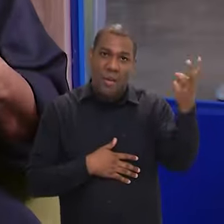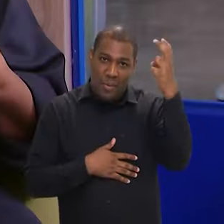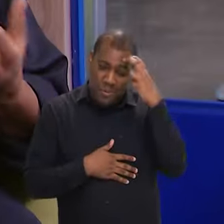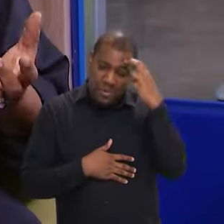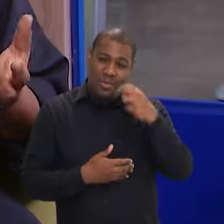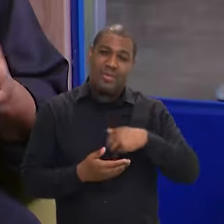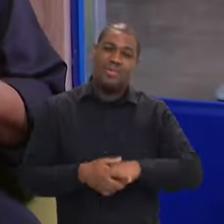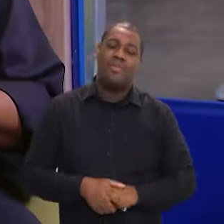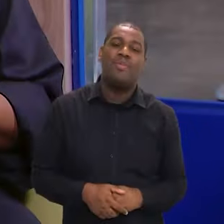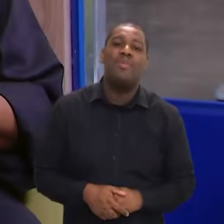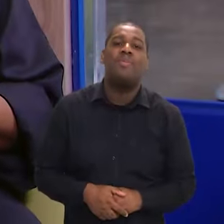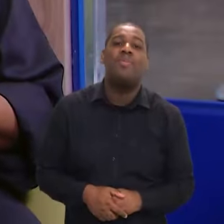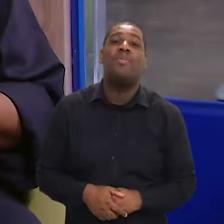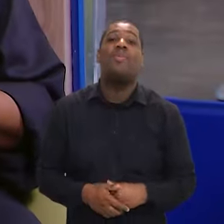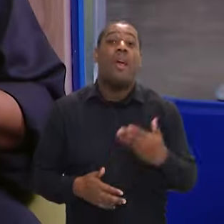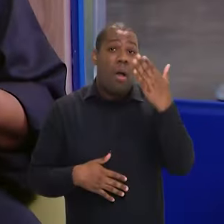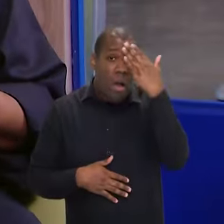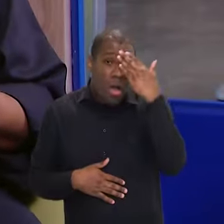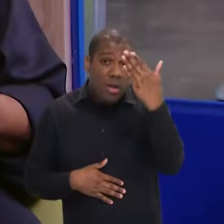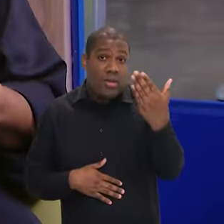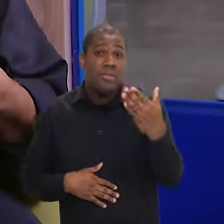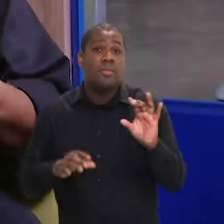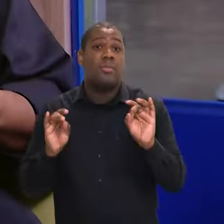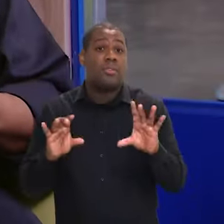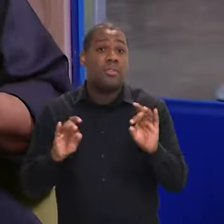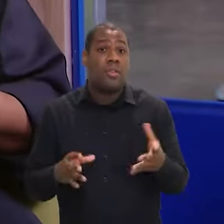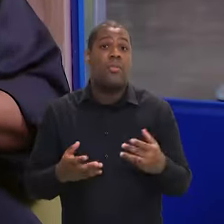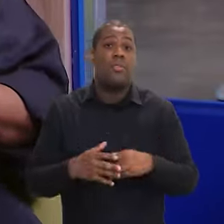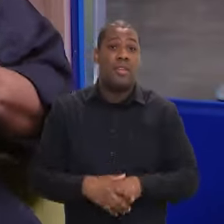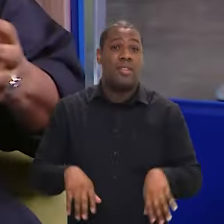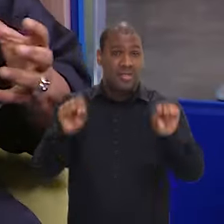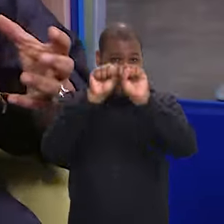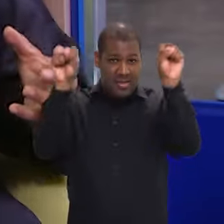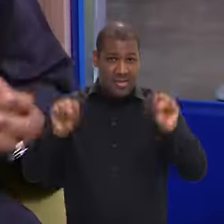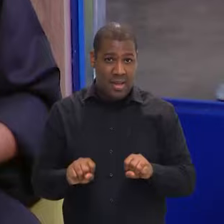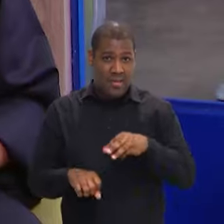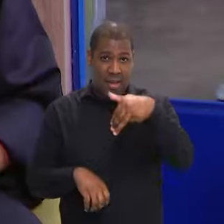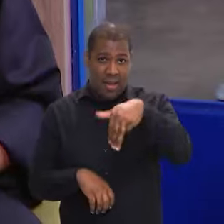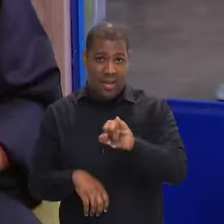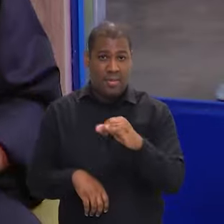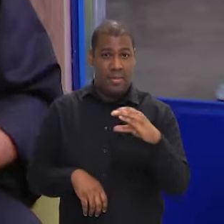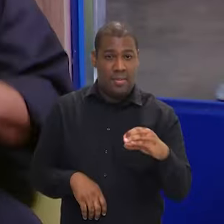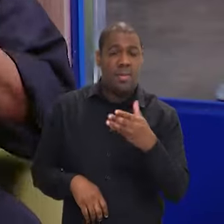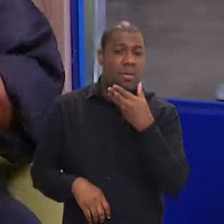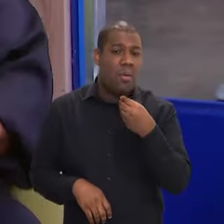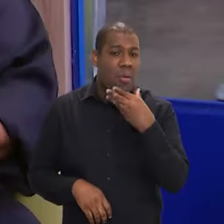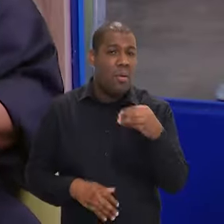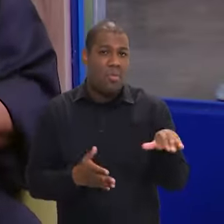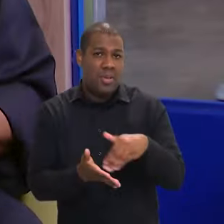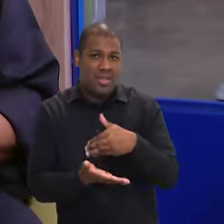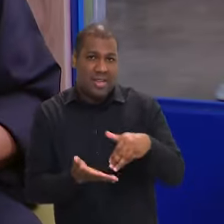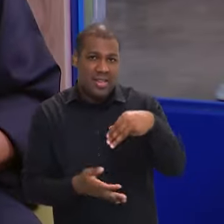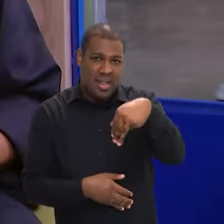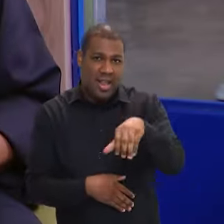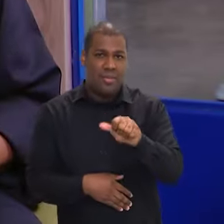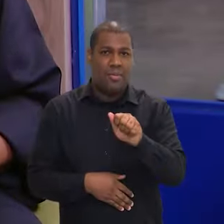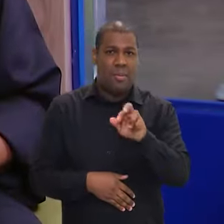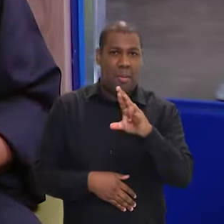então esses agradecimentos e também assim agradecimento a todo o sistema MIC, ao secretário